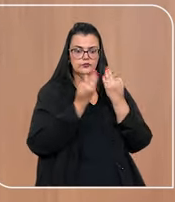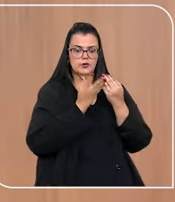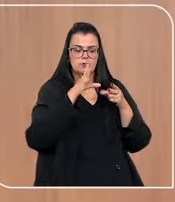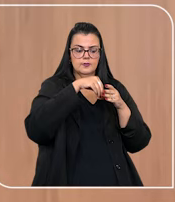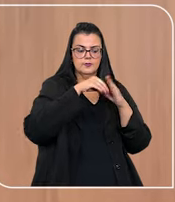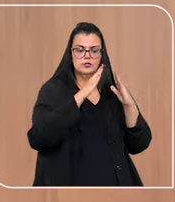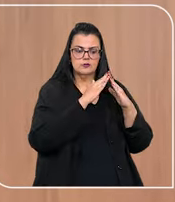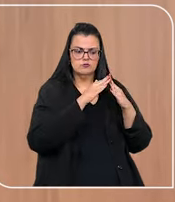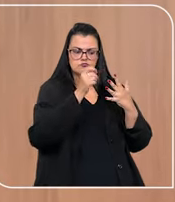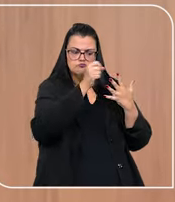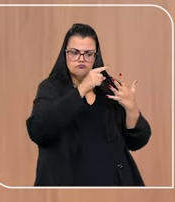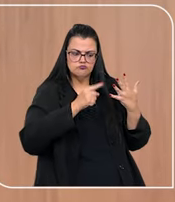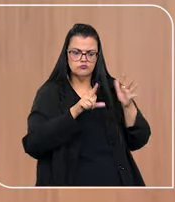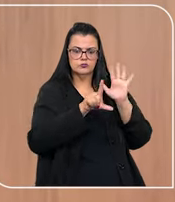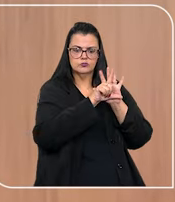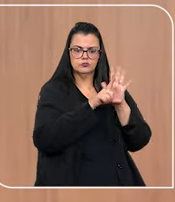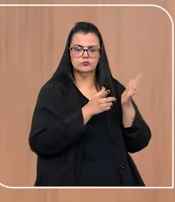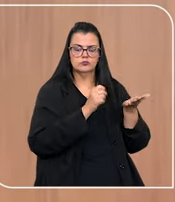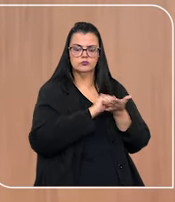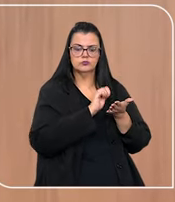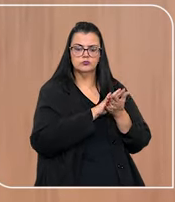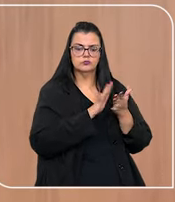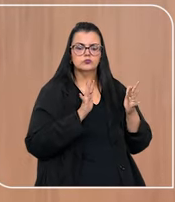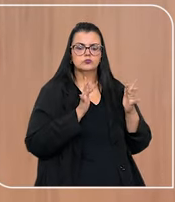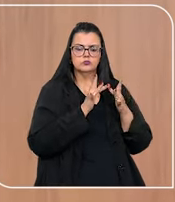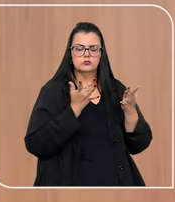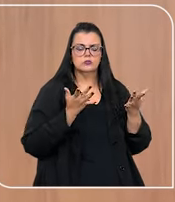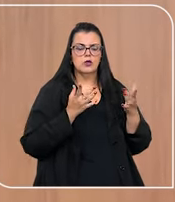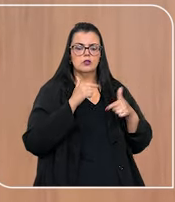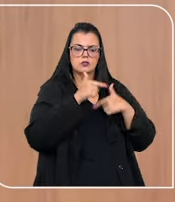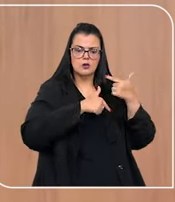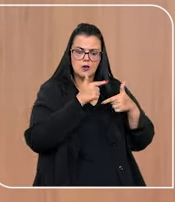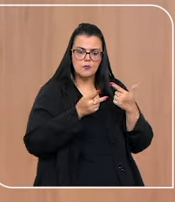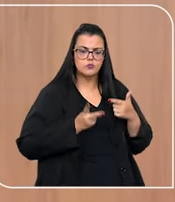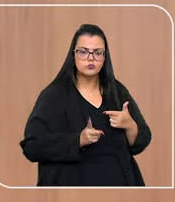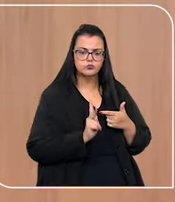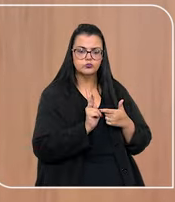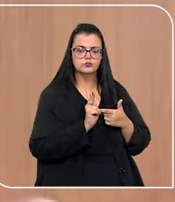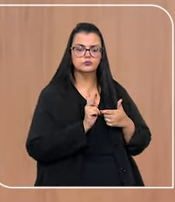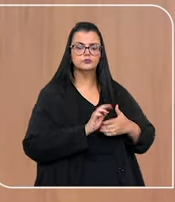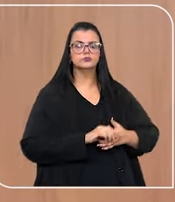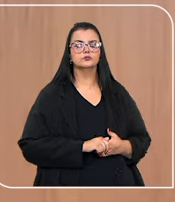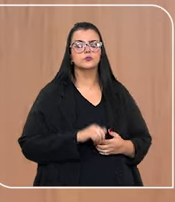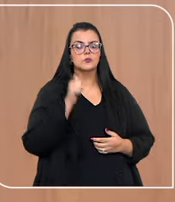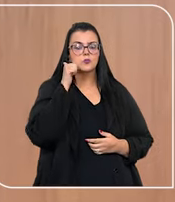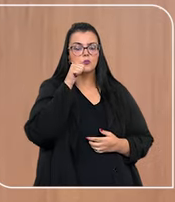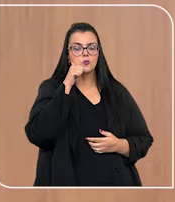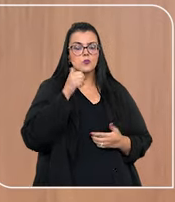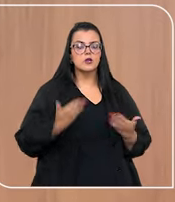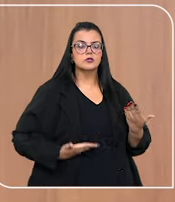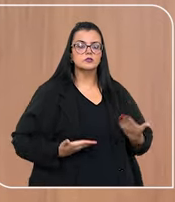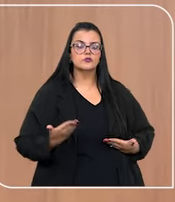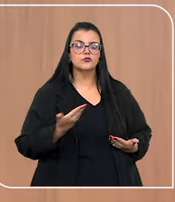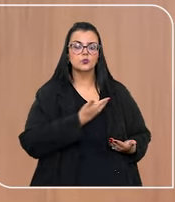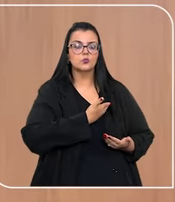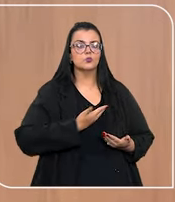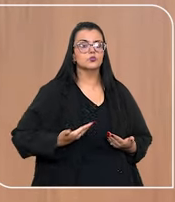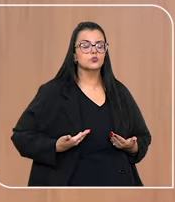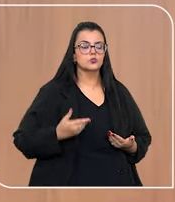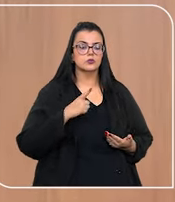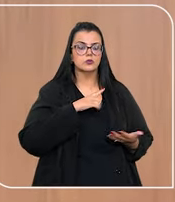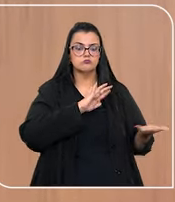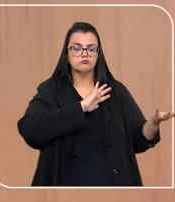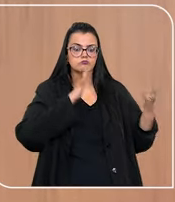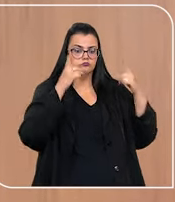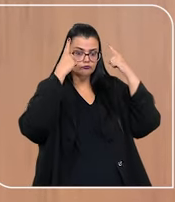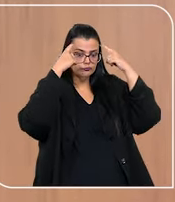nós temos medidas que garantem a manutenção do seu vínculo empregatício, que aquela mulher que seja servidora pública e está